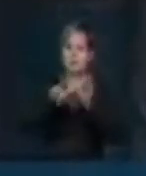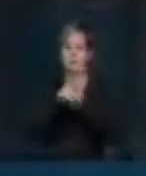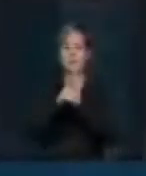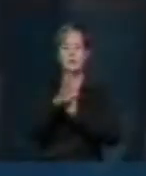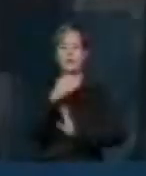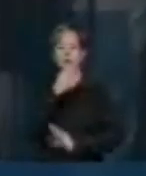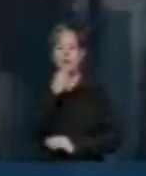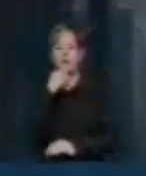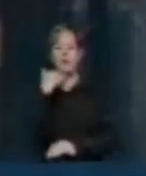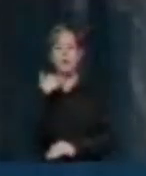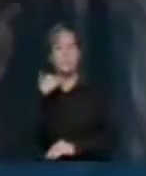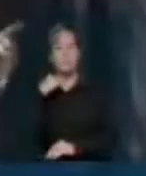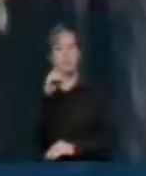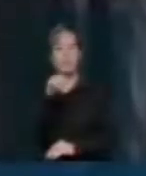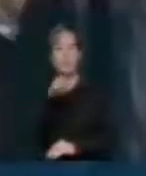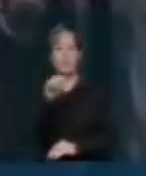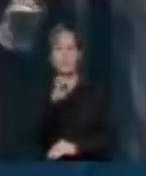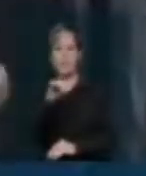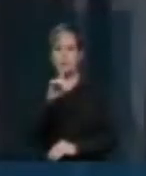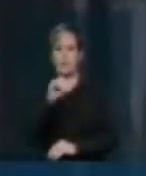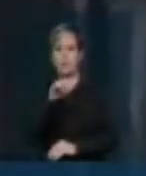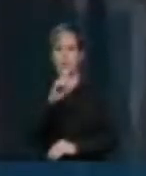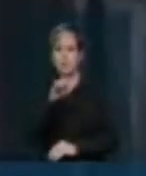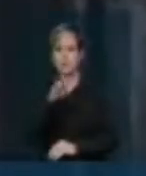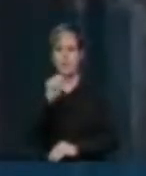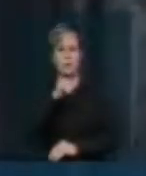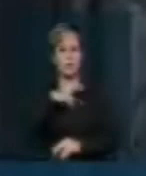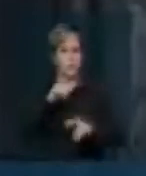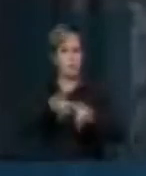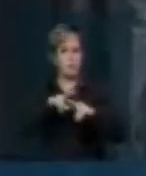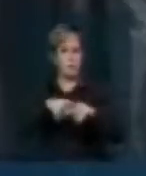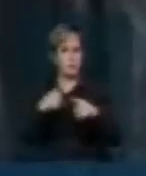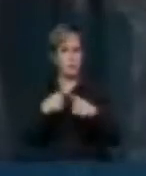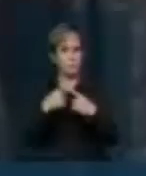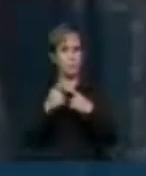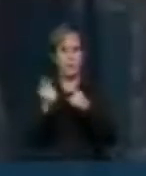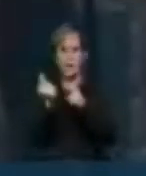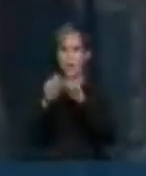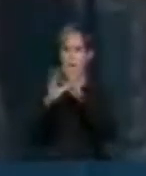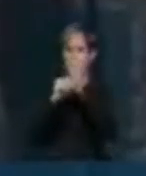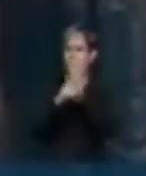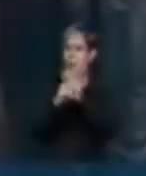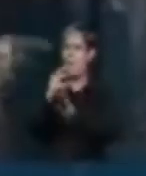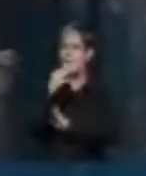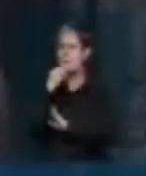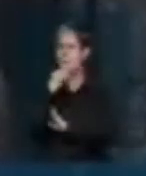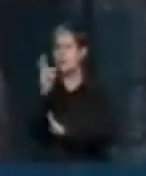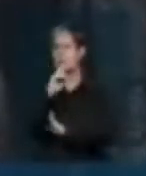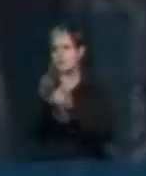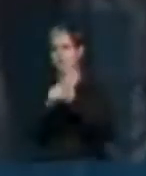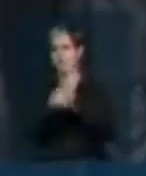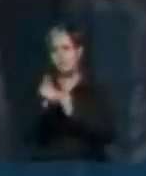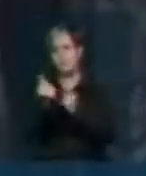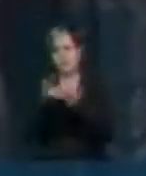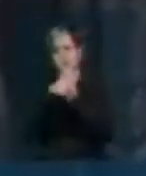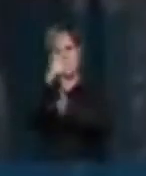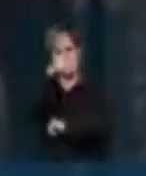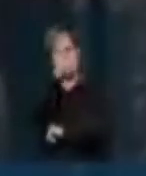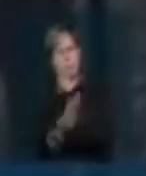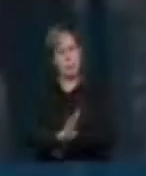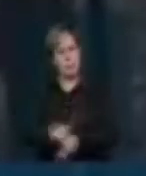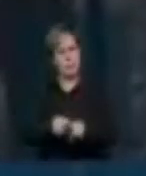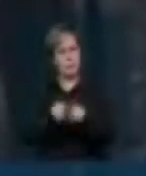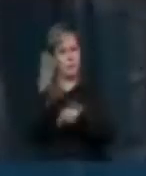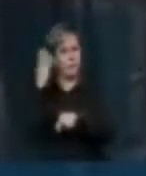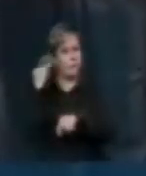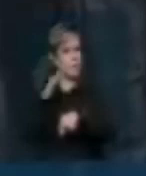condenado Daniel Dantas, breve e devidamente prevo por desviar bilhões de reais dos cofres públicos. Inaugurou naquela